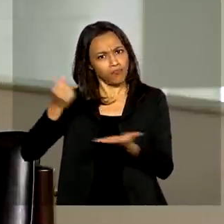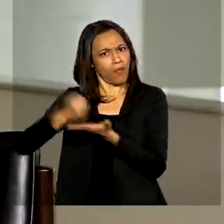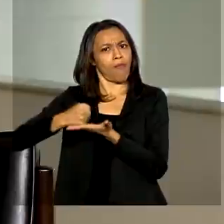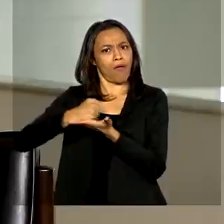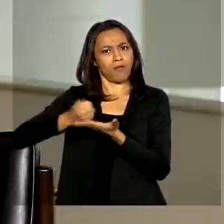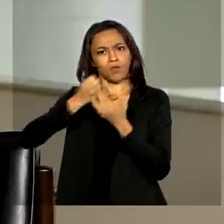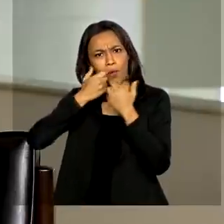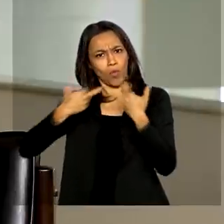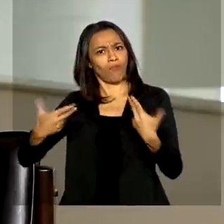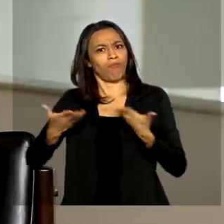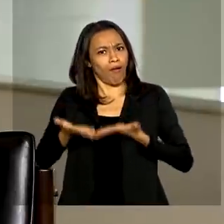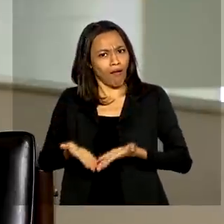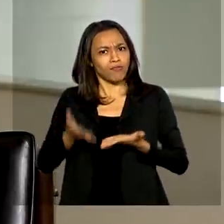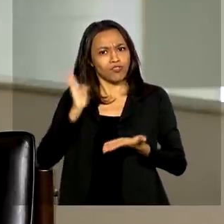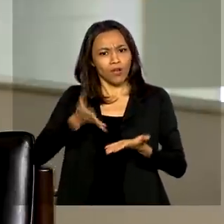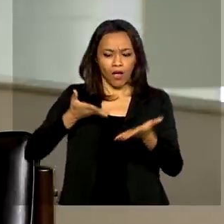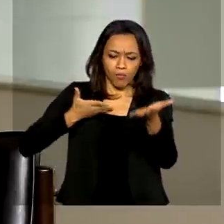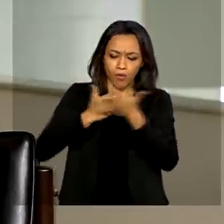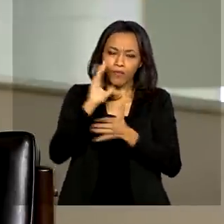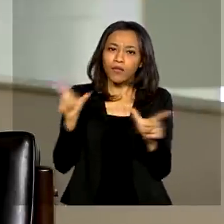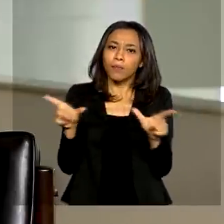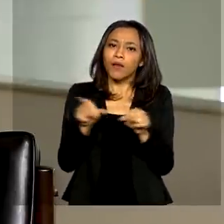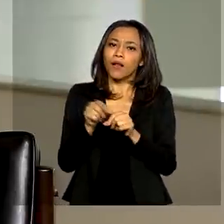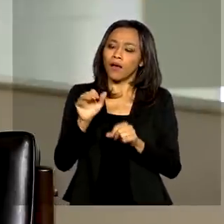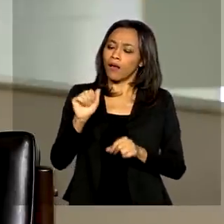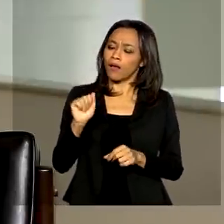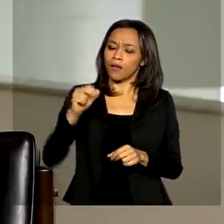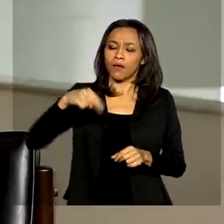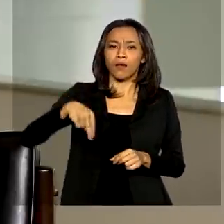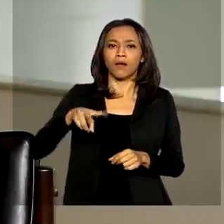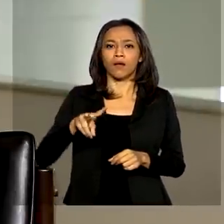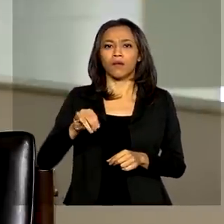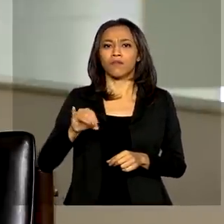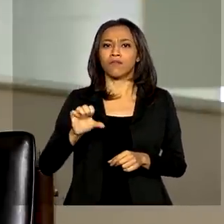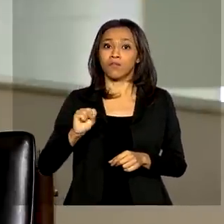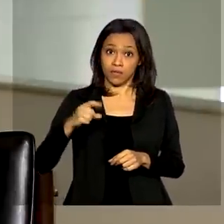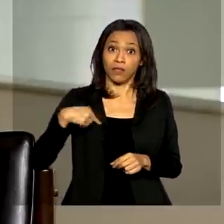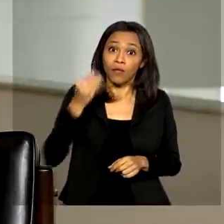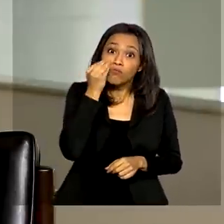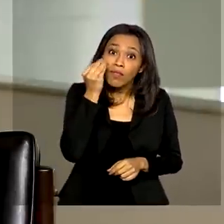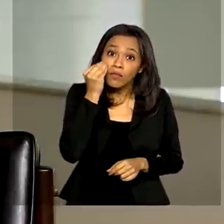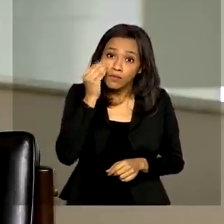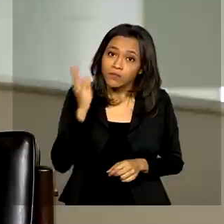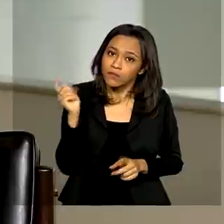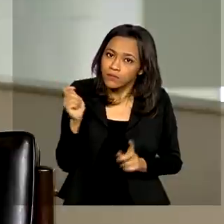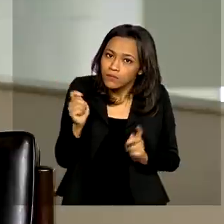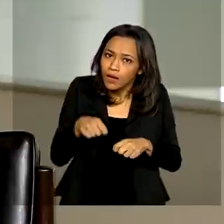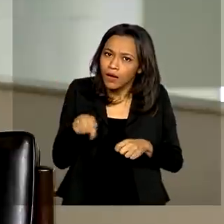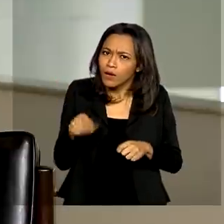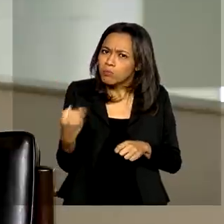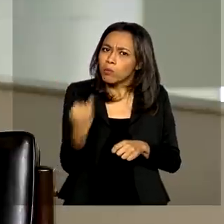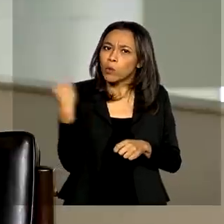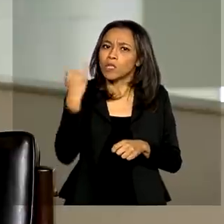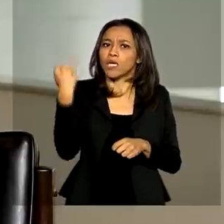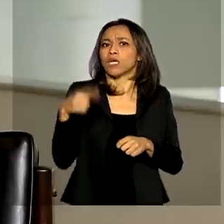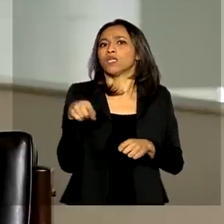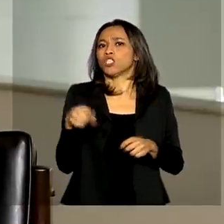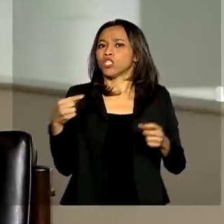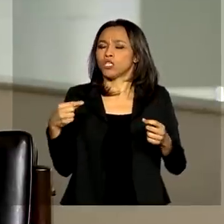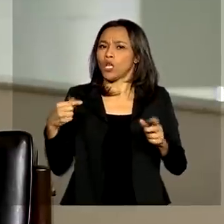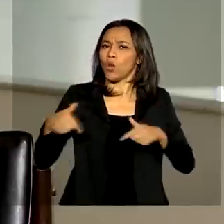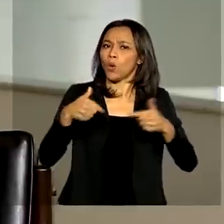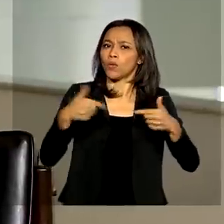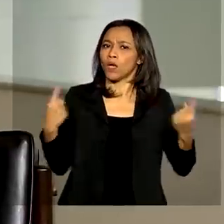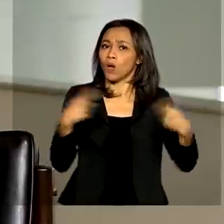realmente, que é um remédio já aprovado pela Anvisa e que tem uma testagem que mostra que ele pode ser um importante componente na luta contra